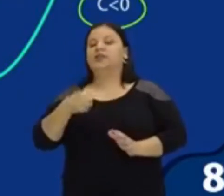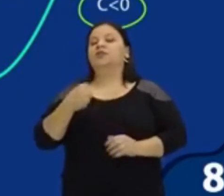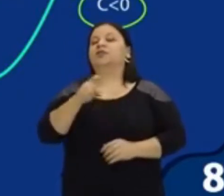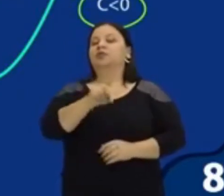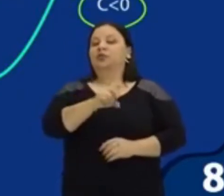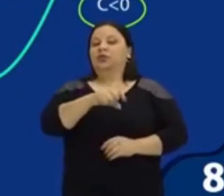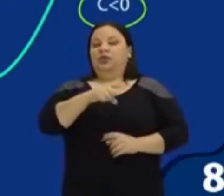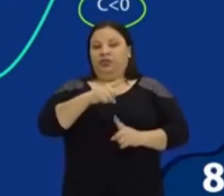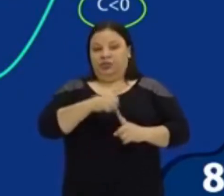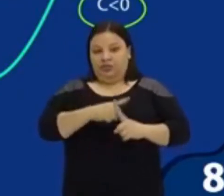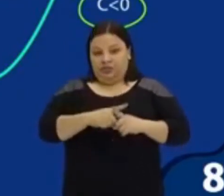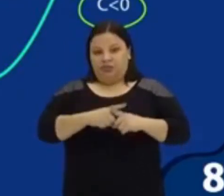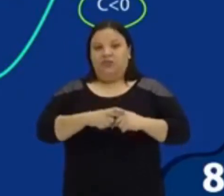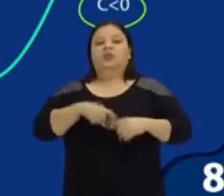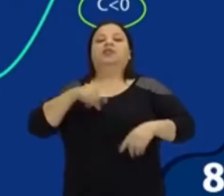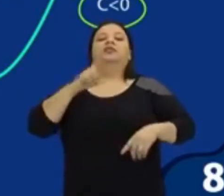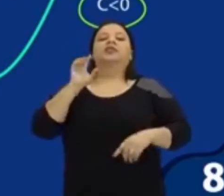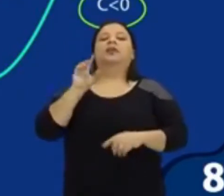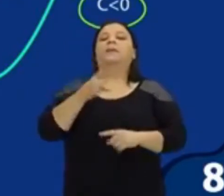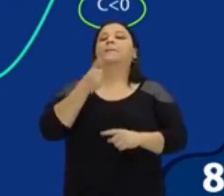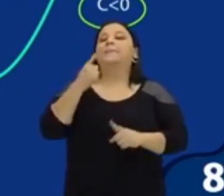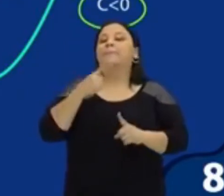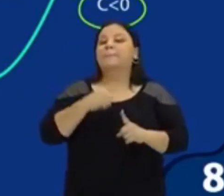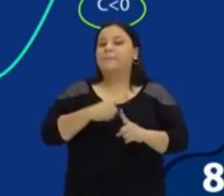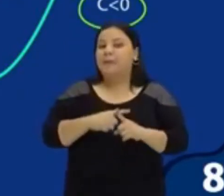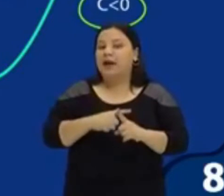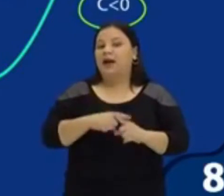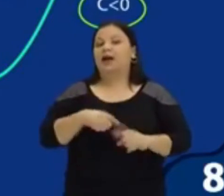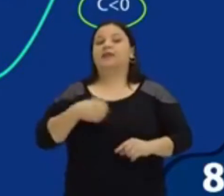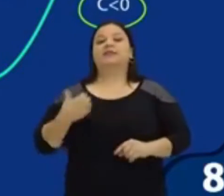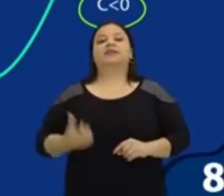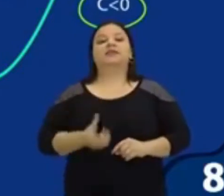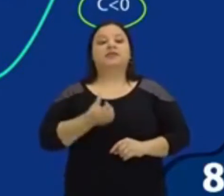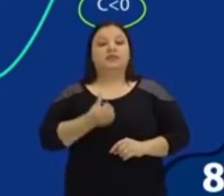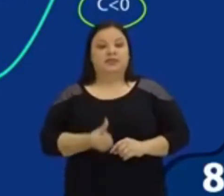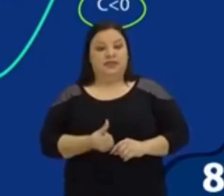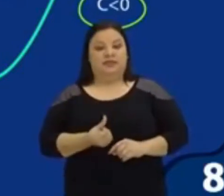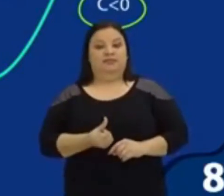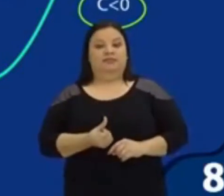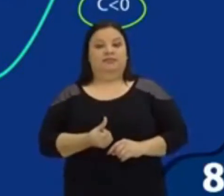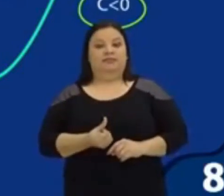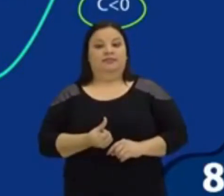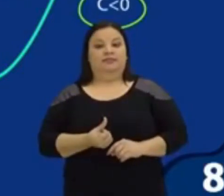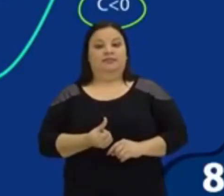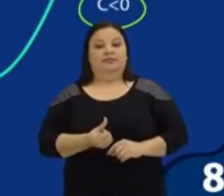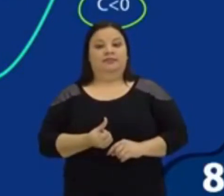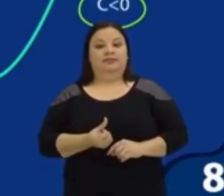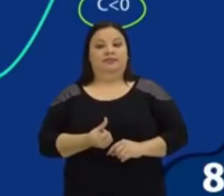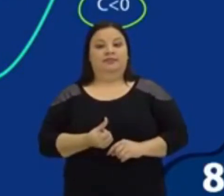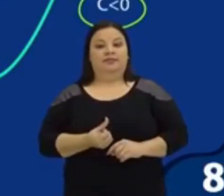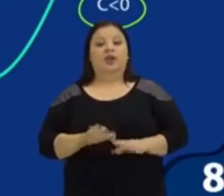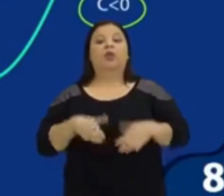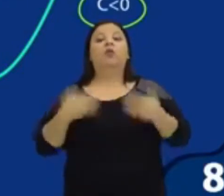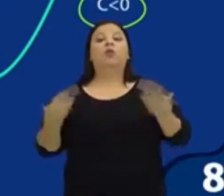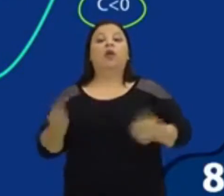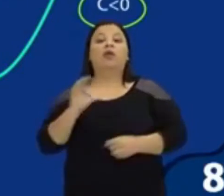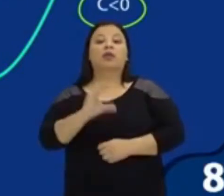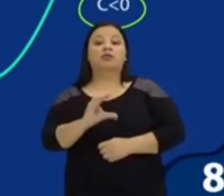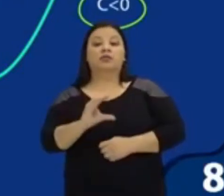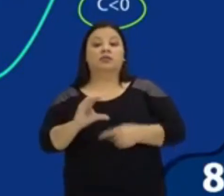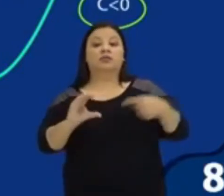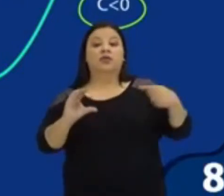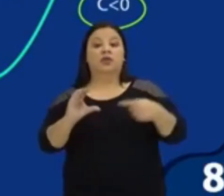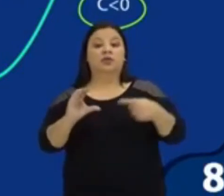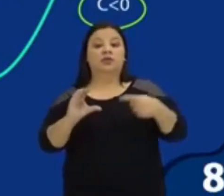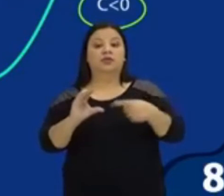o B, né? O A vale 1, o B é menos 5, mas o C está bem aqui, olha. O C, ele é 6. 6 é maior